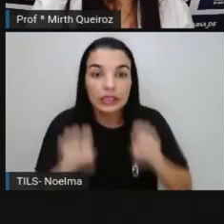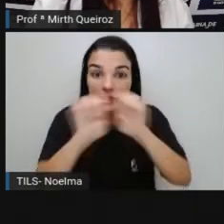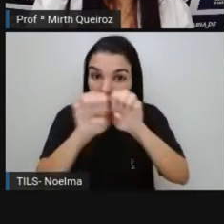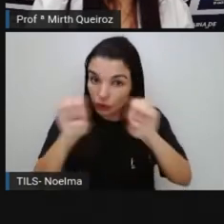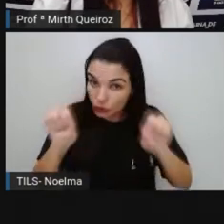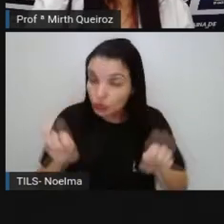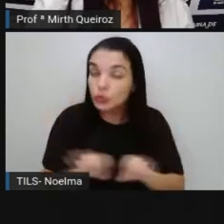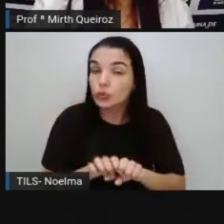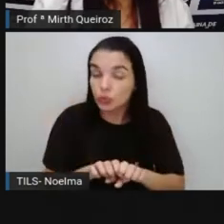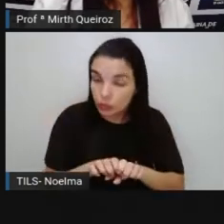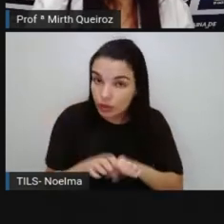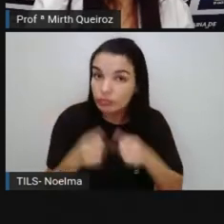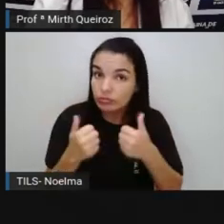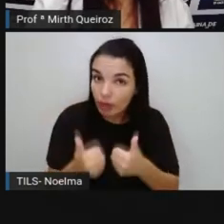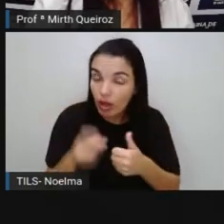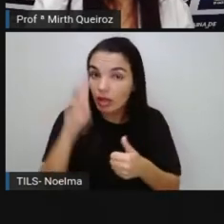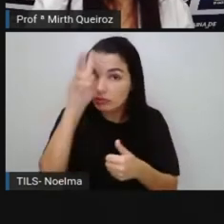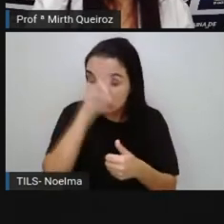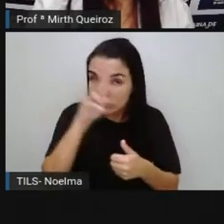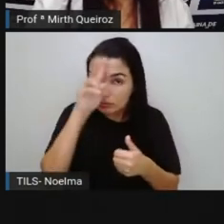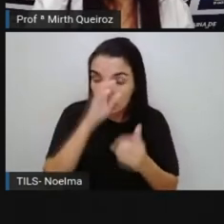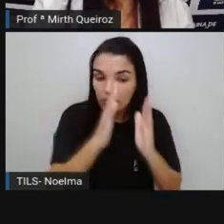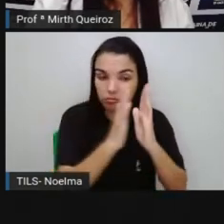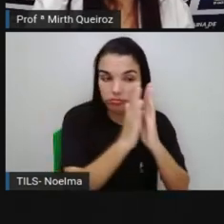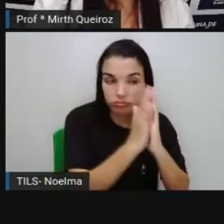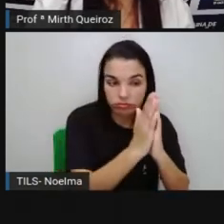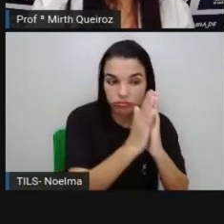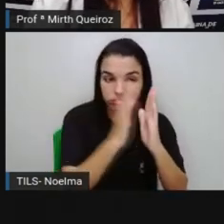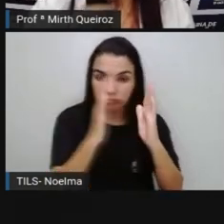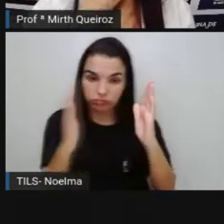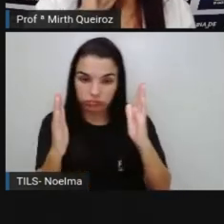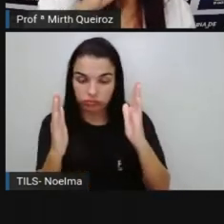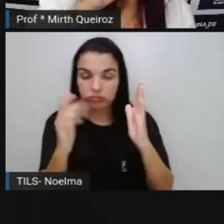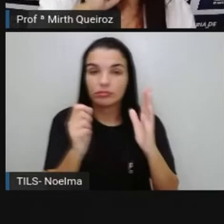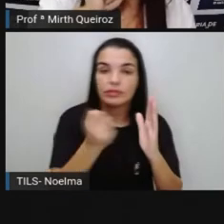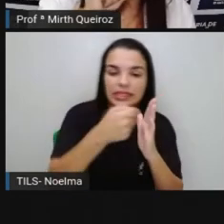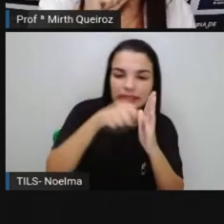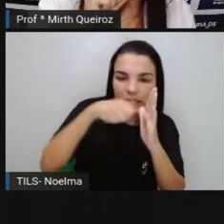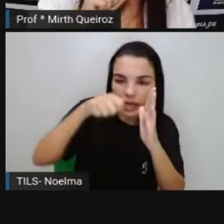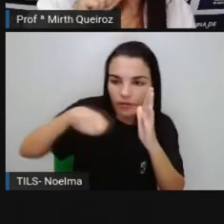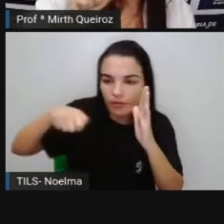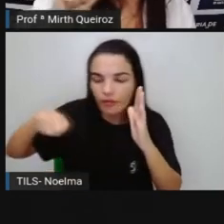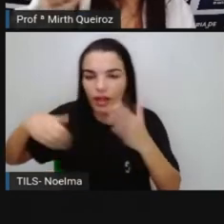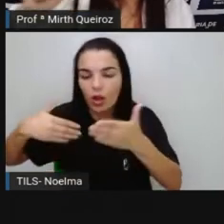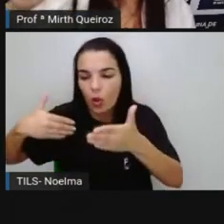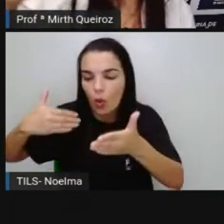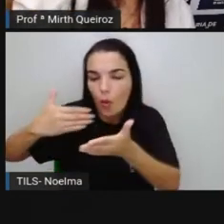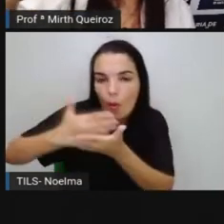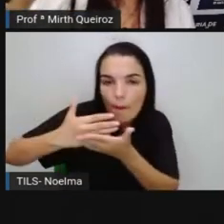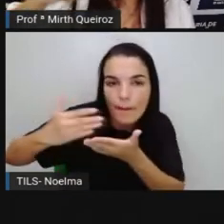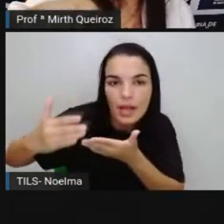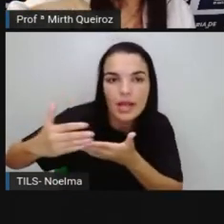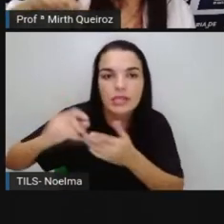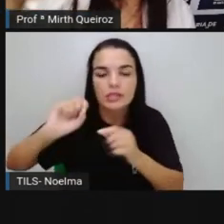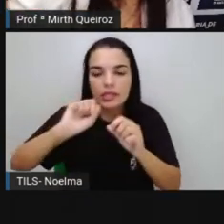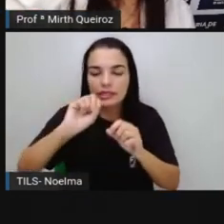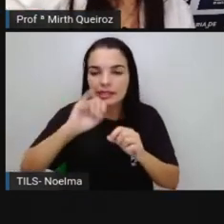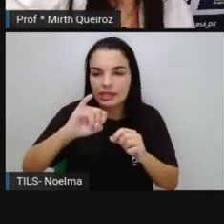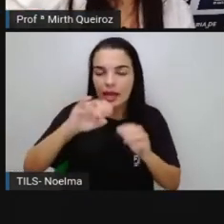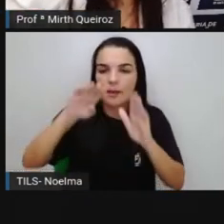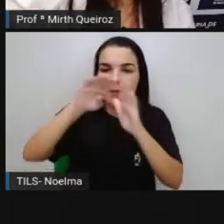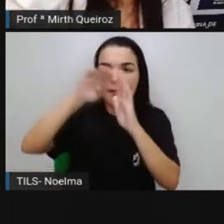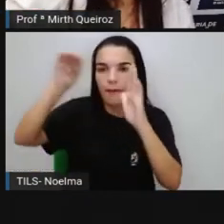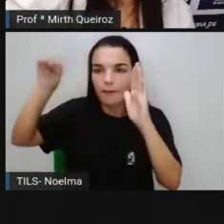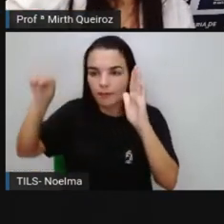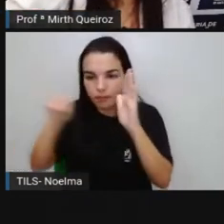texto, né? A questão do parágrafo, espaçamento do parágrafo. Quando você começa a escrever, para ir para a próxima linha, você